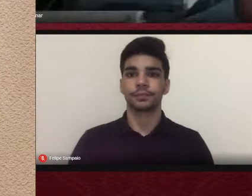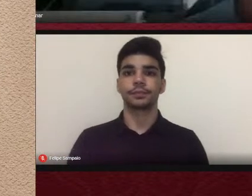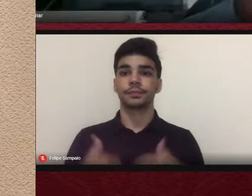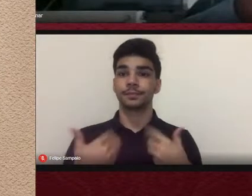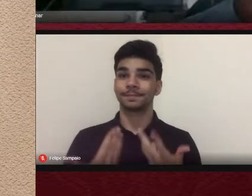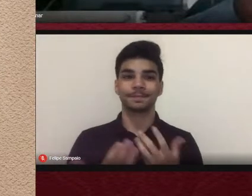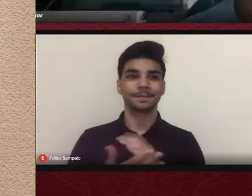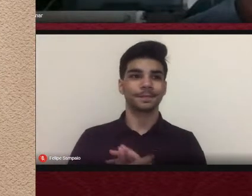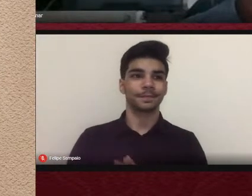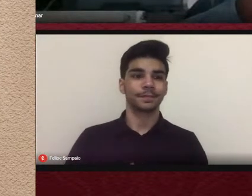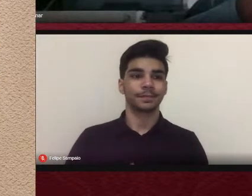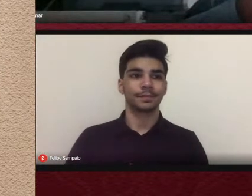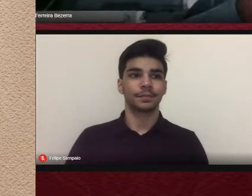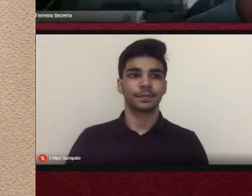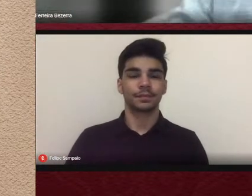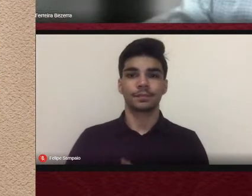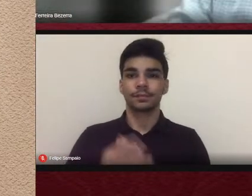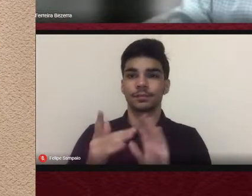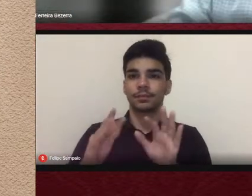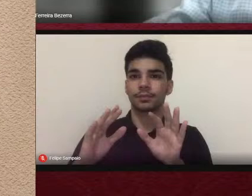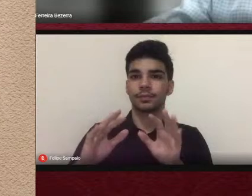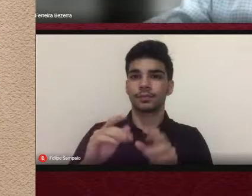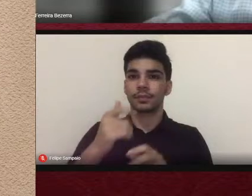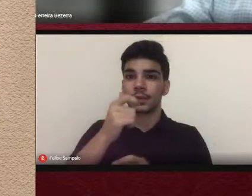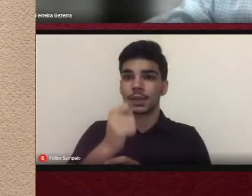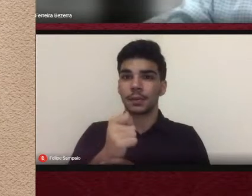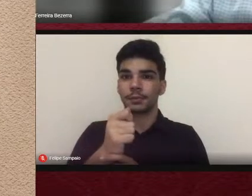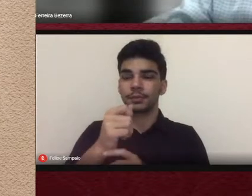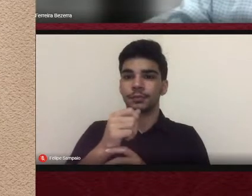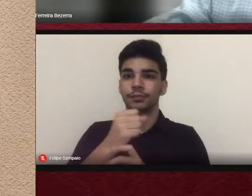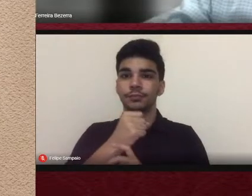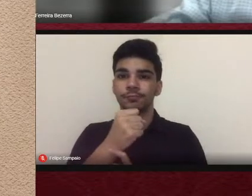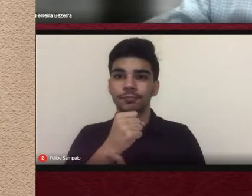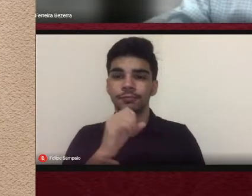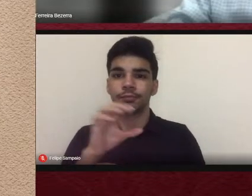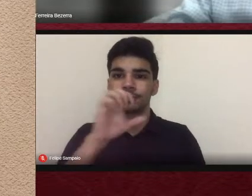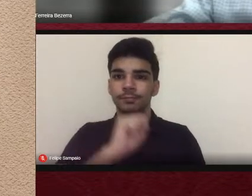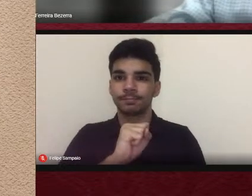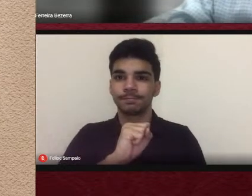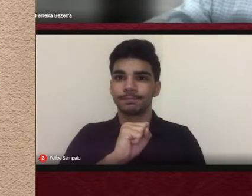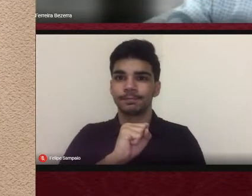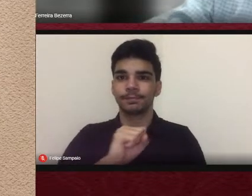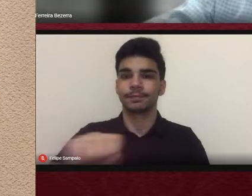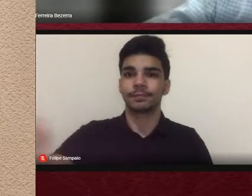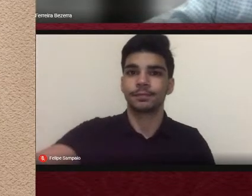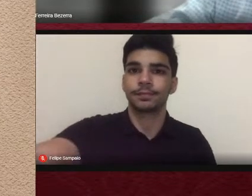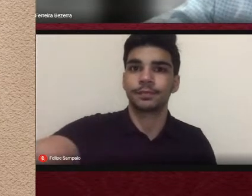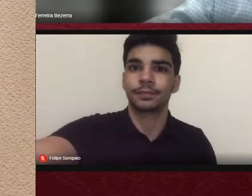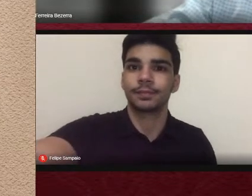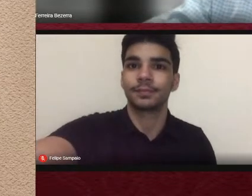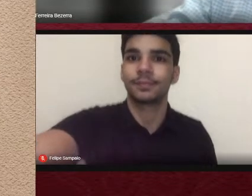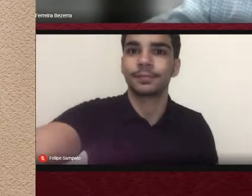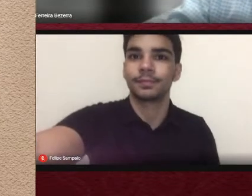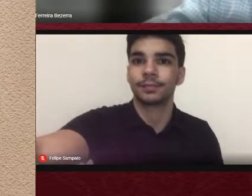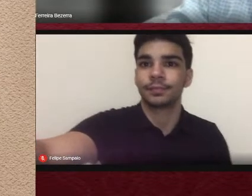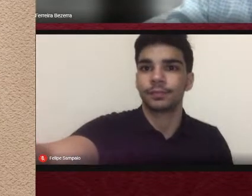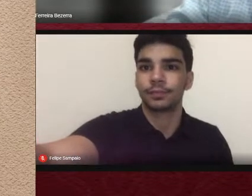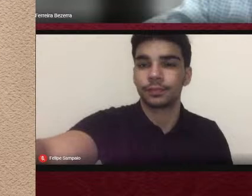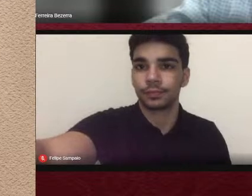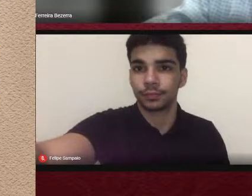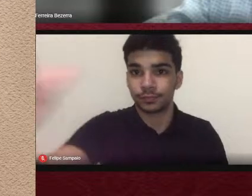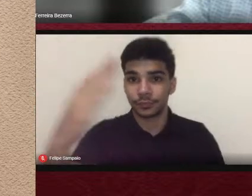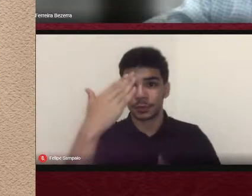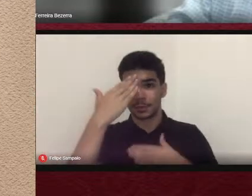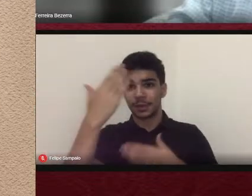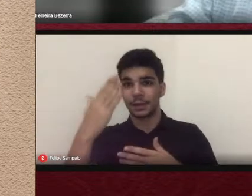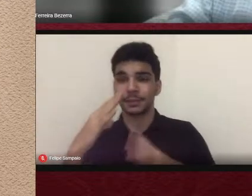Se eu puder fechar o microfone. Por gentileza. Isso, muito obrigado. Nós agradecemos a